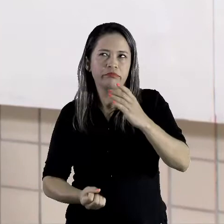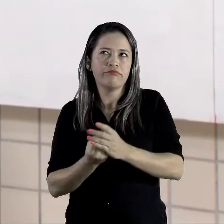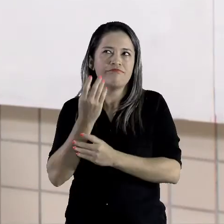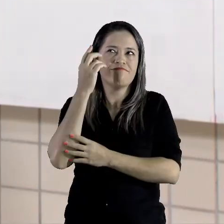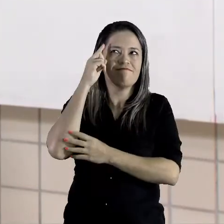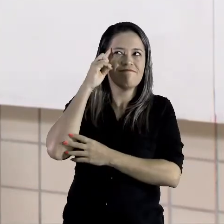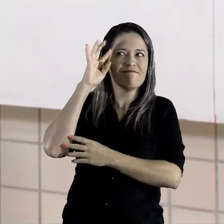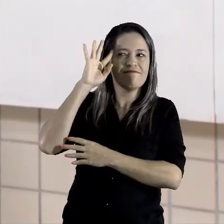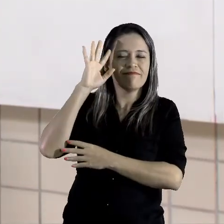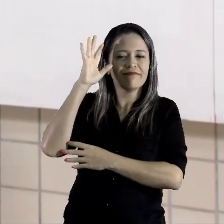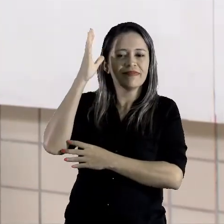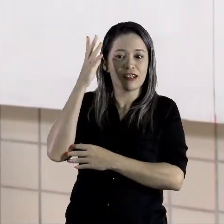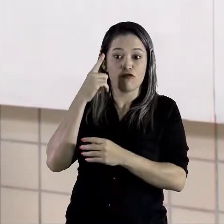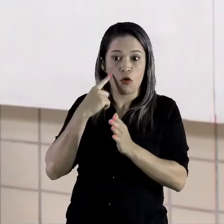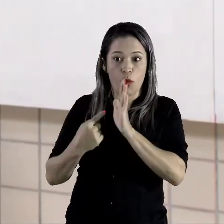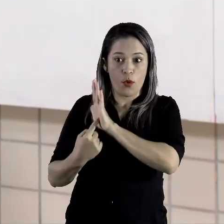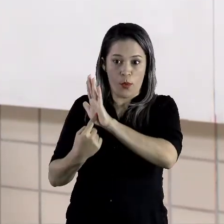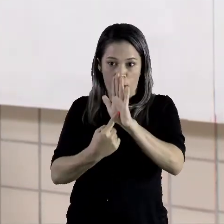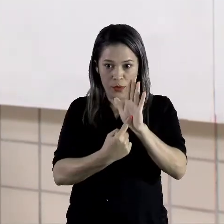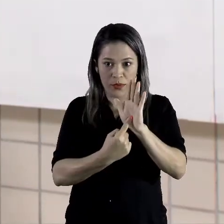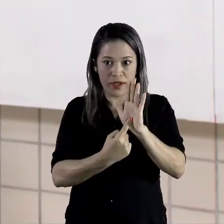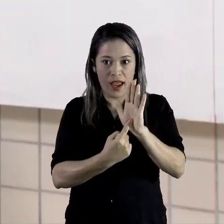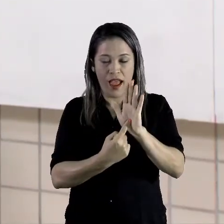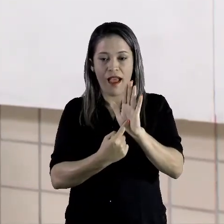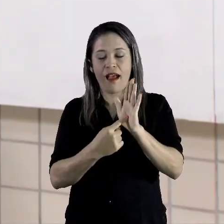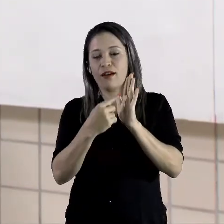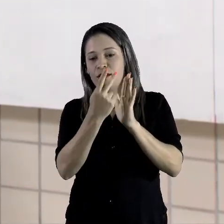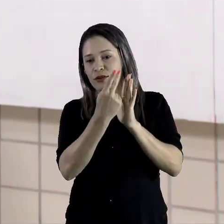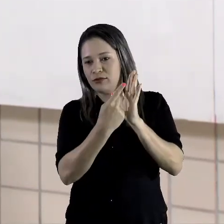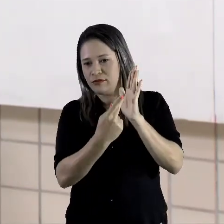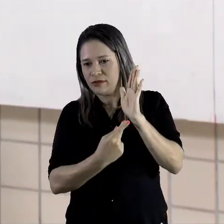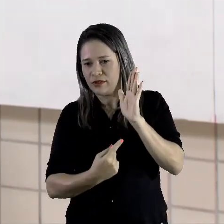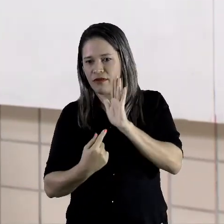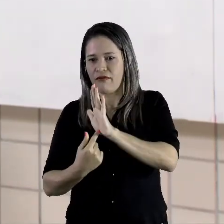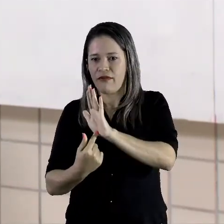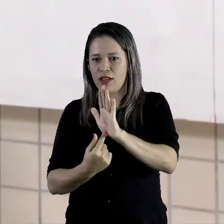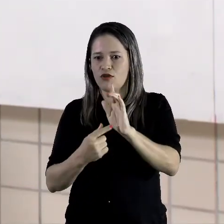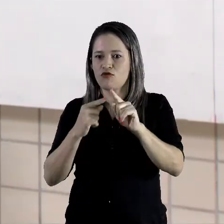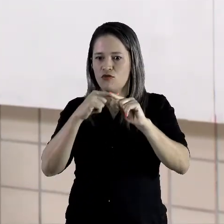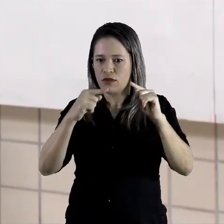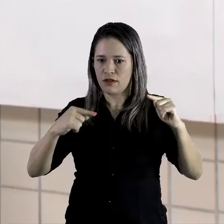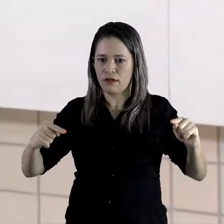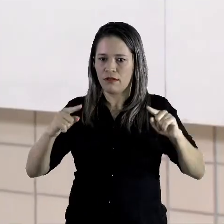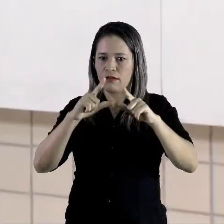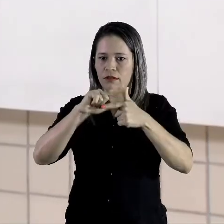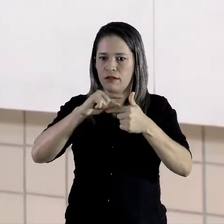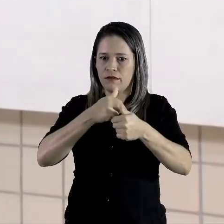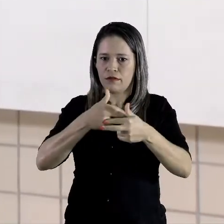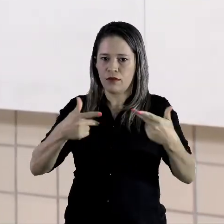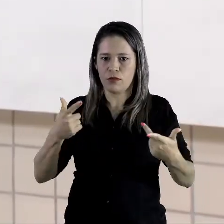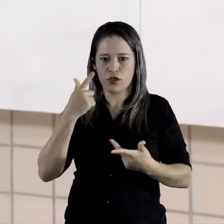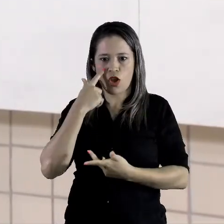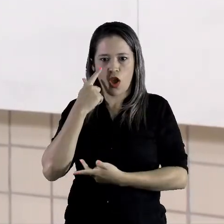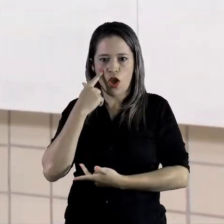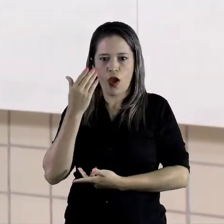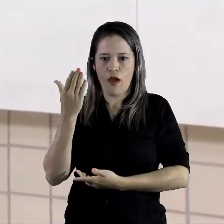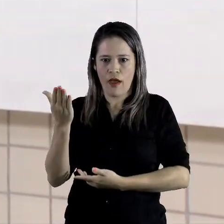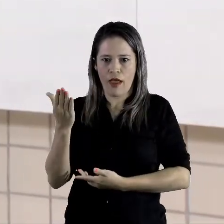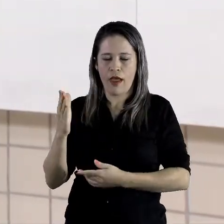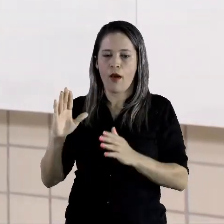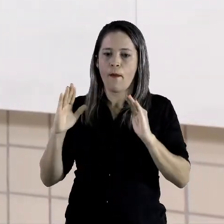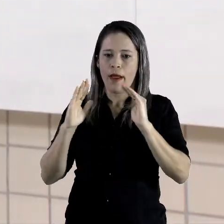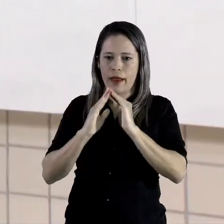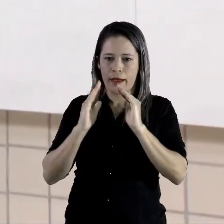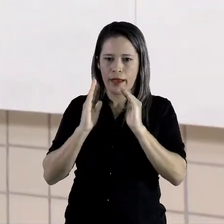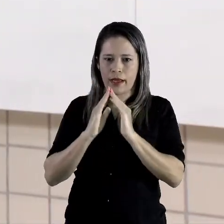Eu vou mostrar alguns desenhos feitos com linhas e formas geométricas. Veja. Esta é uma casa que